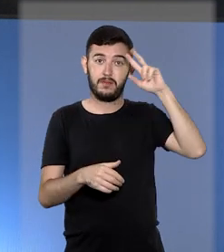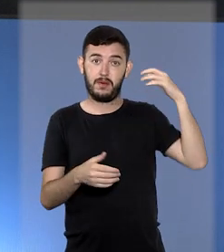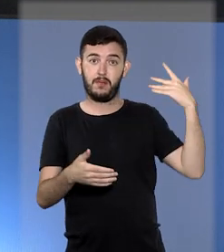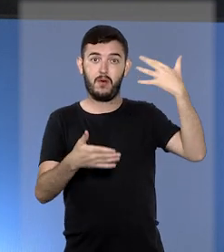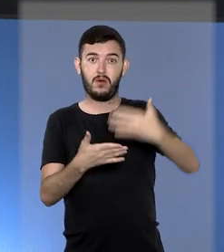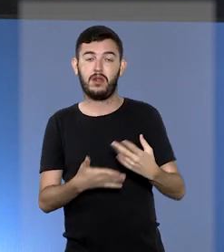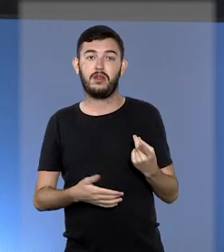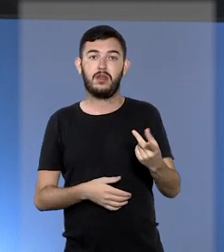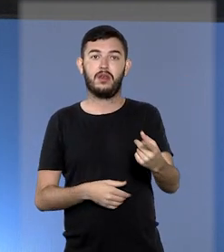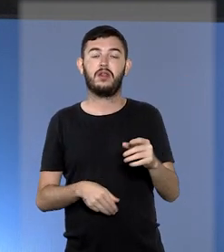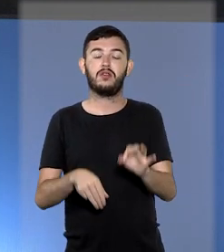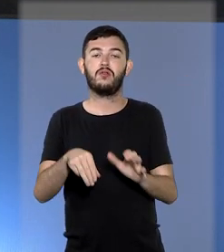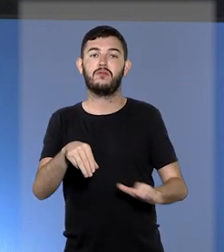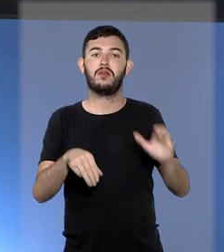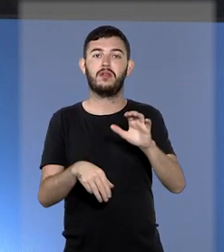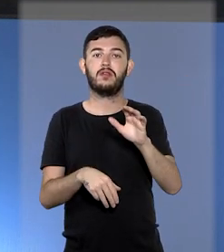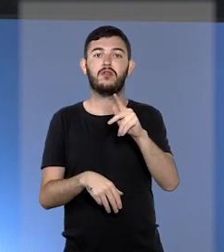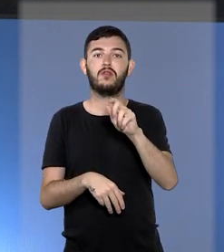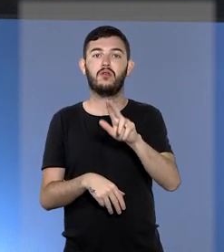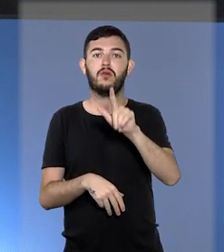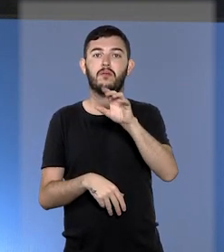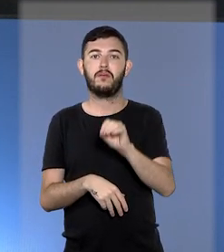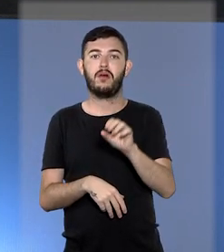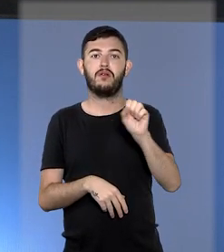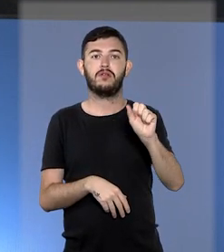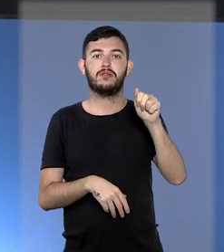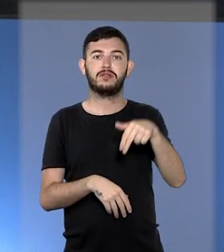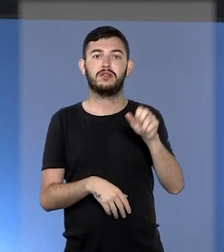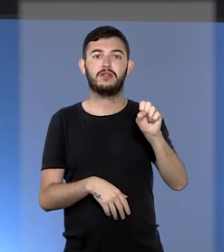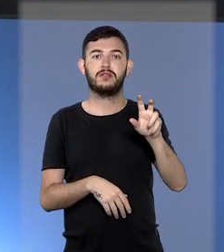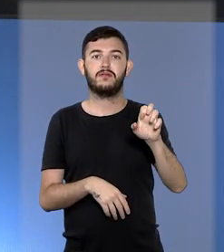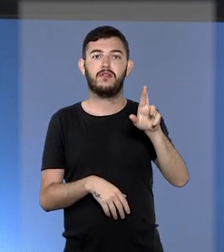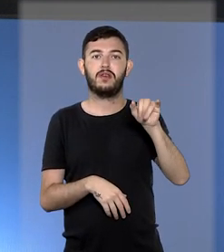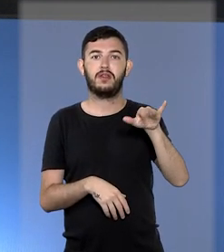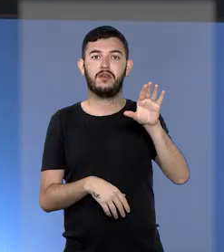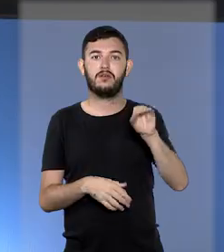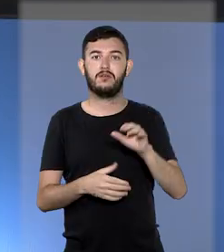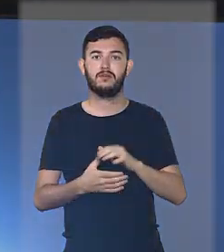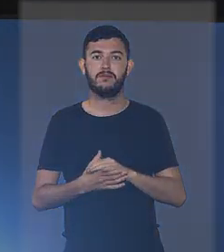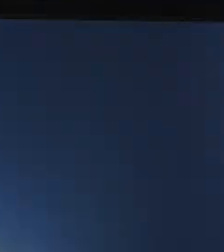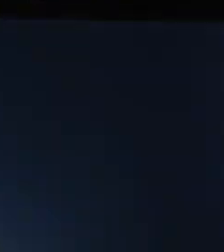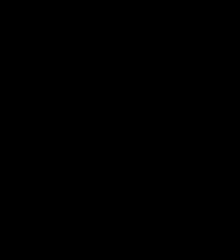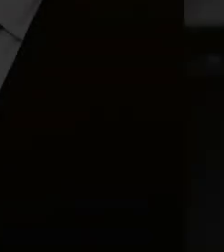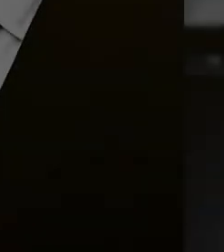respeito à memória eterna do ministro Paulo de Tarso Sanseverino.